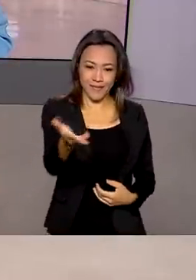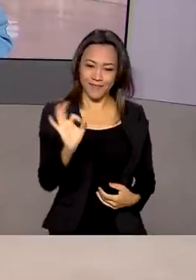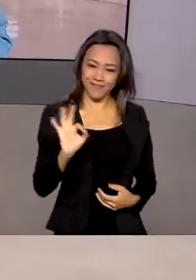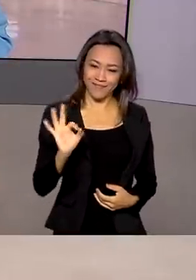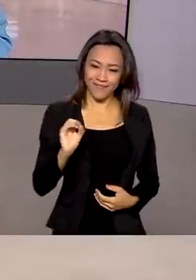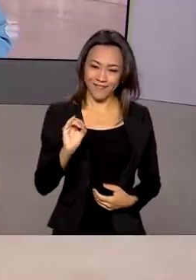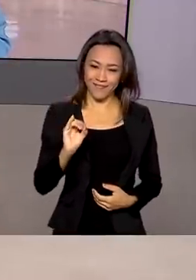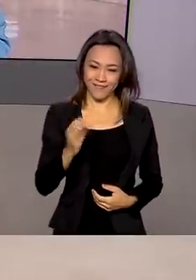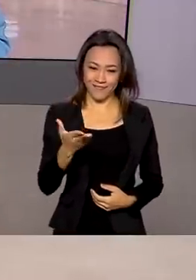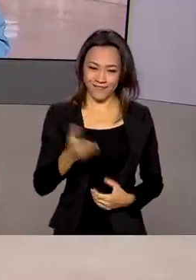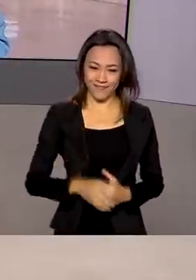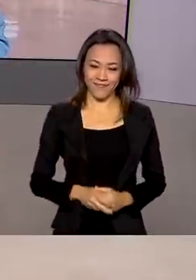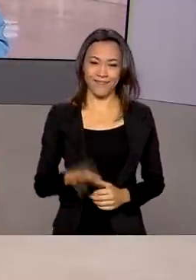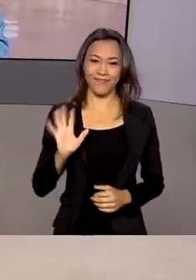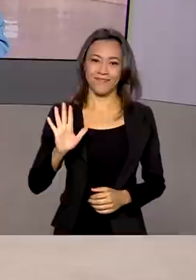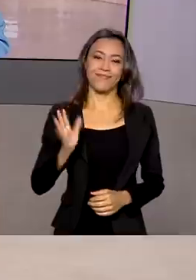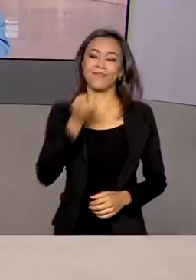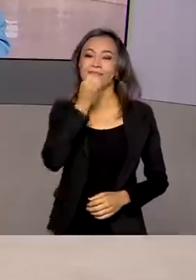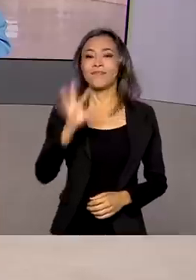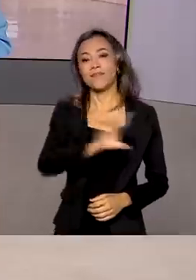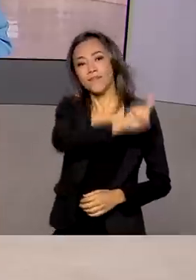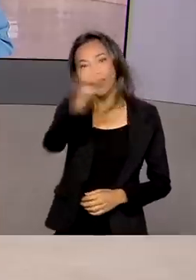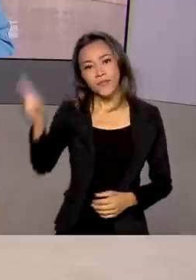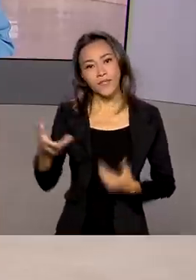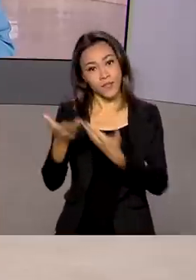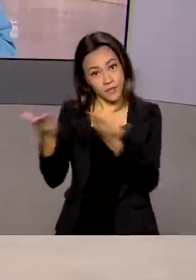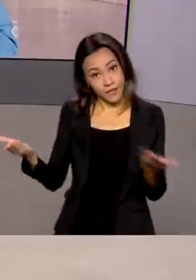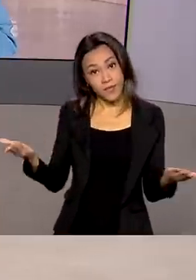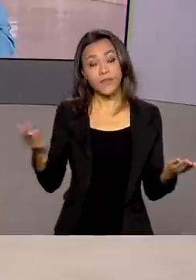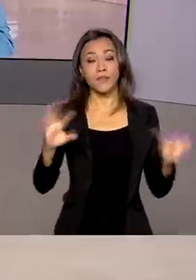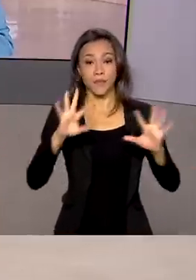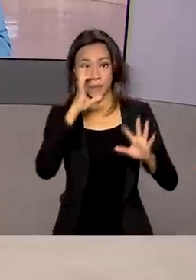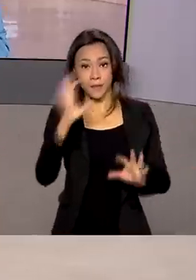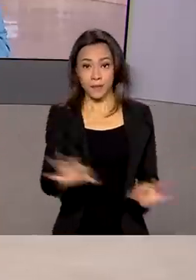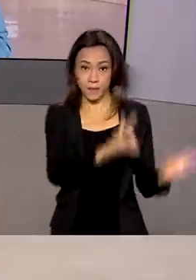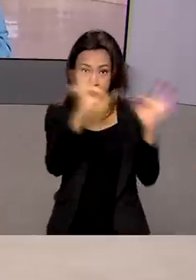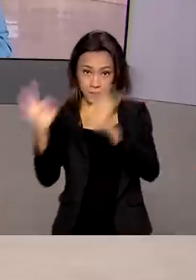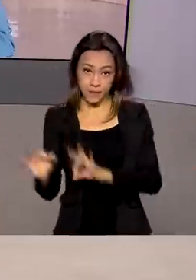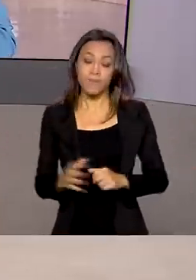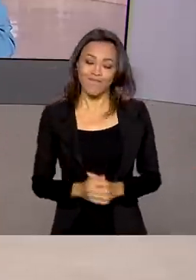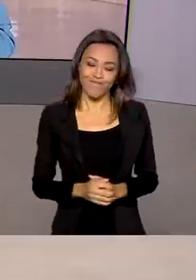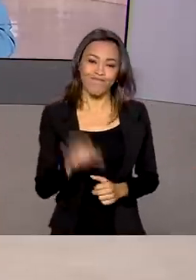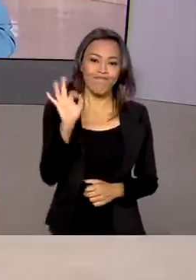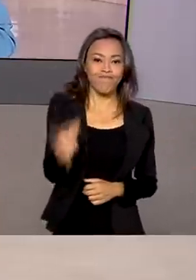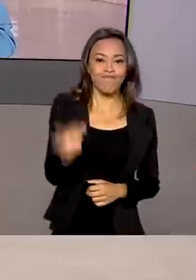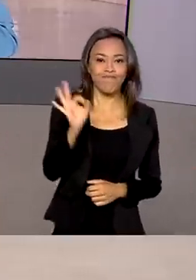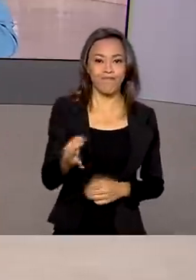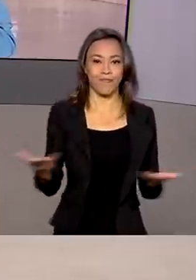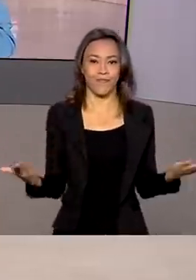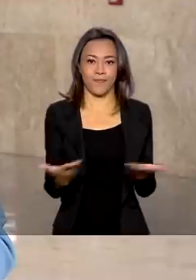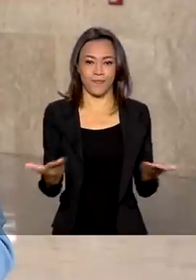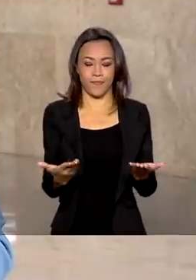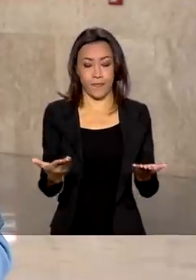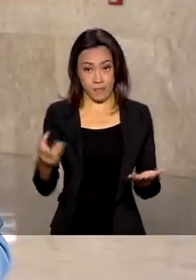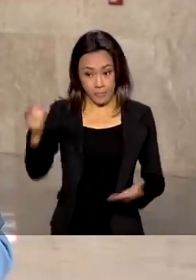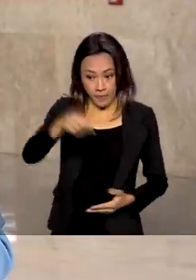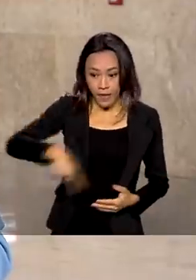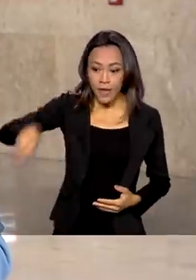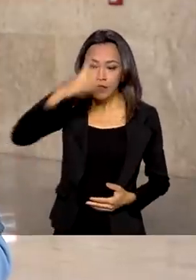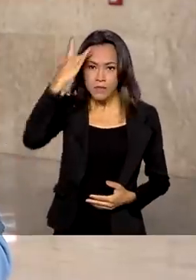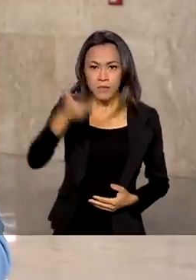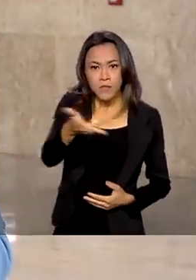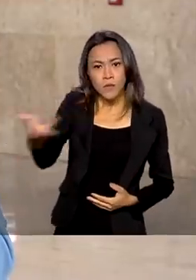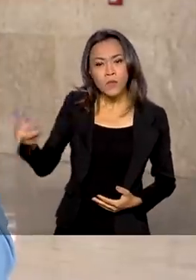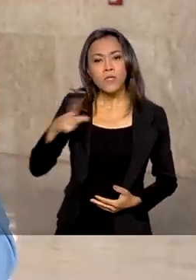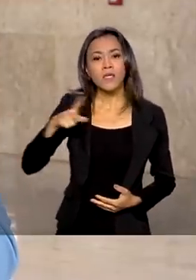Bom dia pra você! Oi, Dani! Bom dia pra você e bom dia a todos que nos acompanham. Olha, é isso mesmo que você disse, Dani. A partir de agora, as pessoas que têm algum tipo de